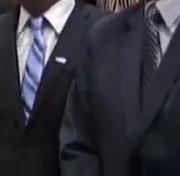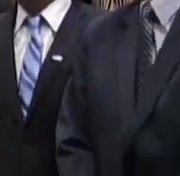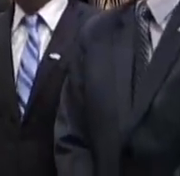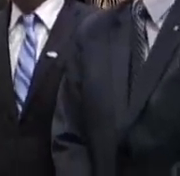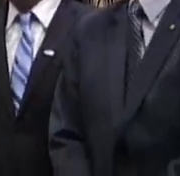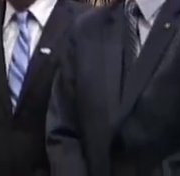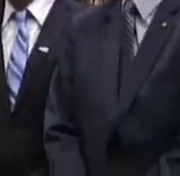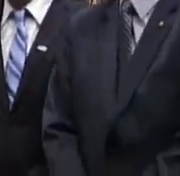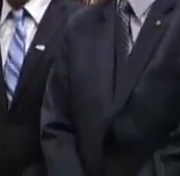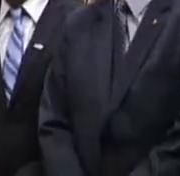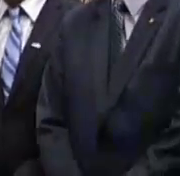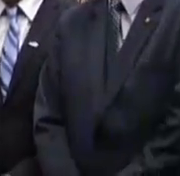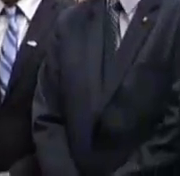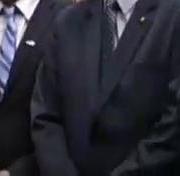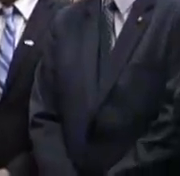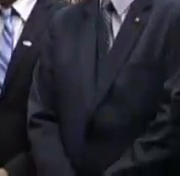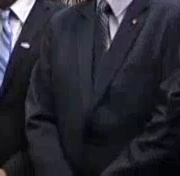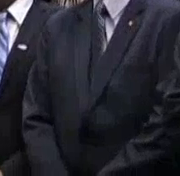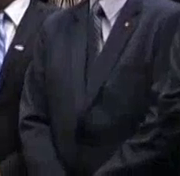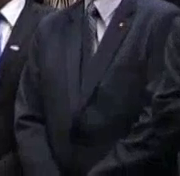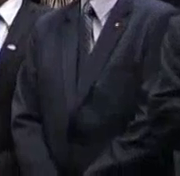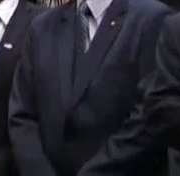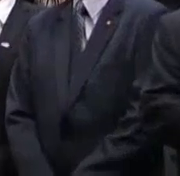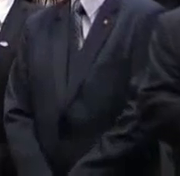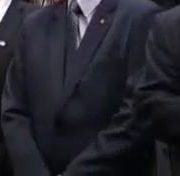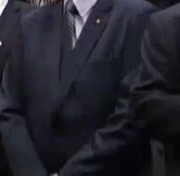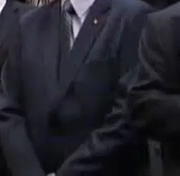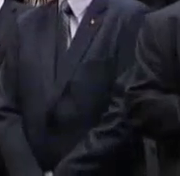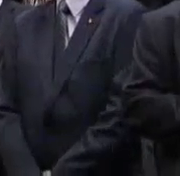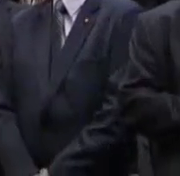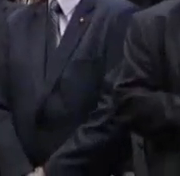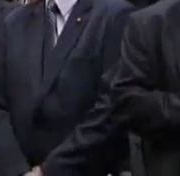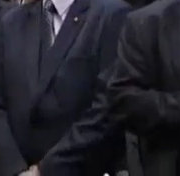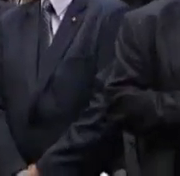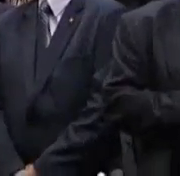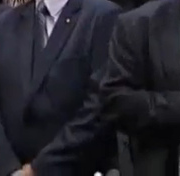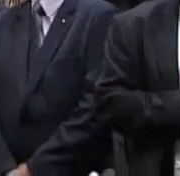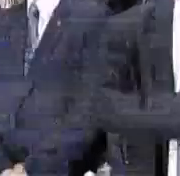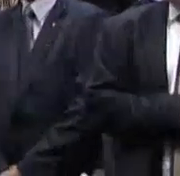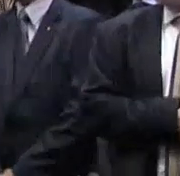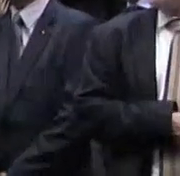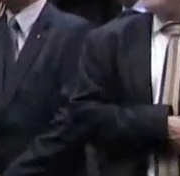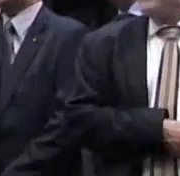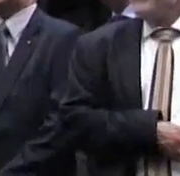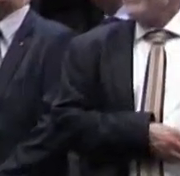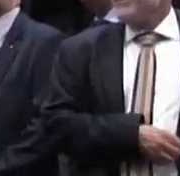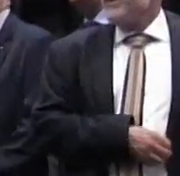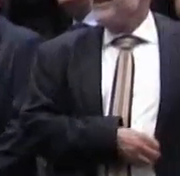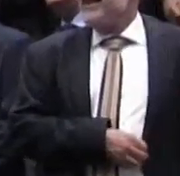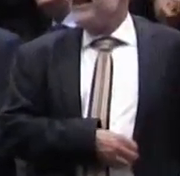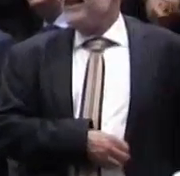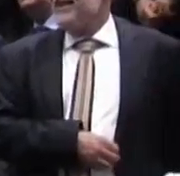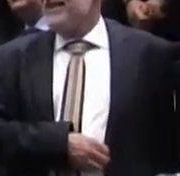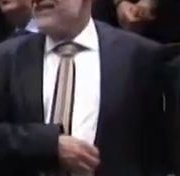entrega ao Sindicato dos Engenheiros do Rio Grande do Sul, uma homenagem pela passagem dos seus 75 anos de história.